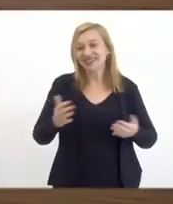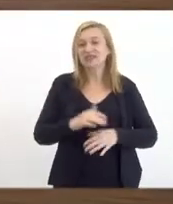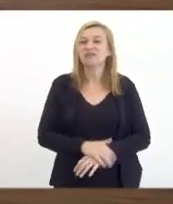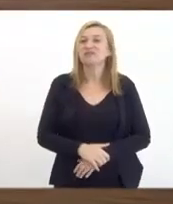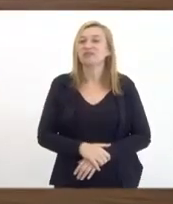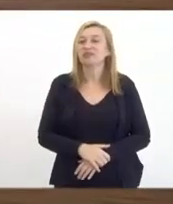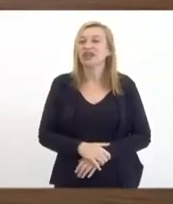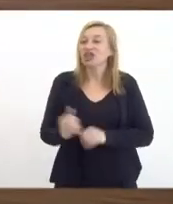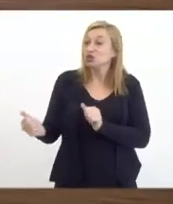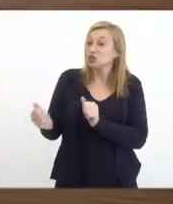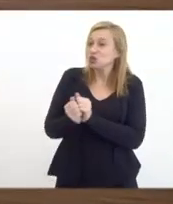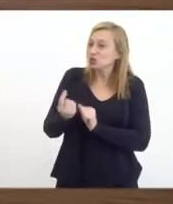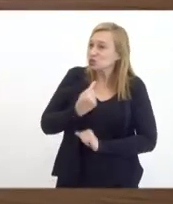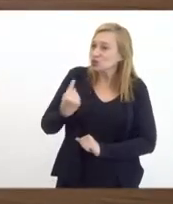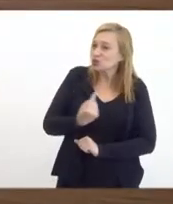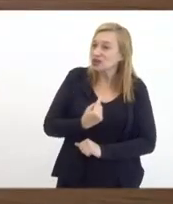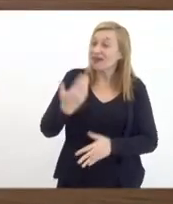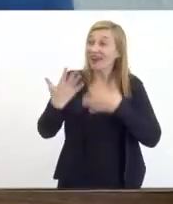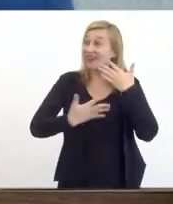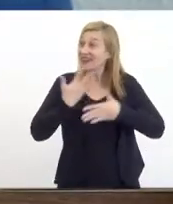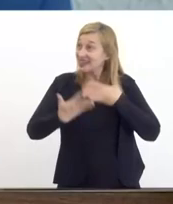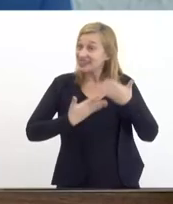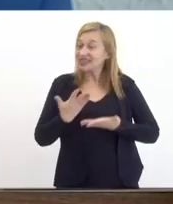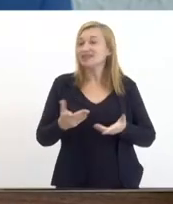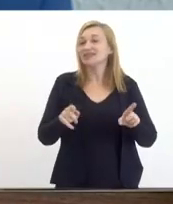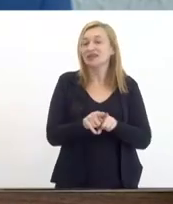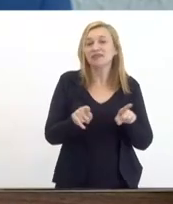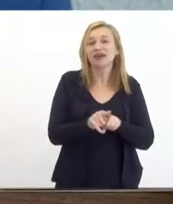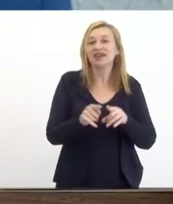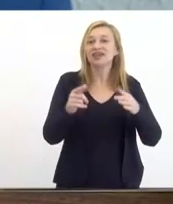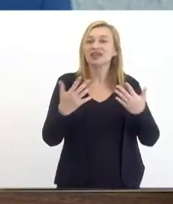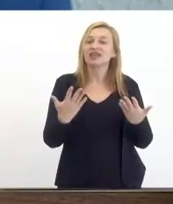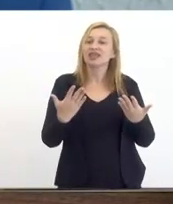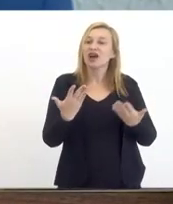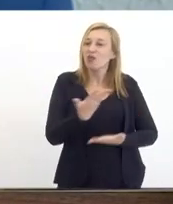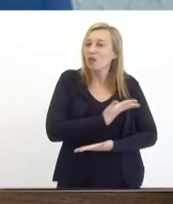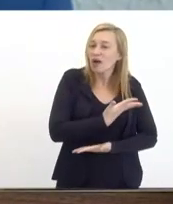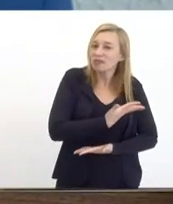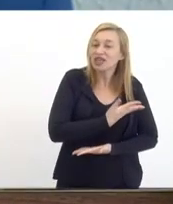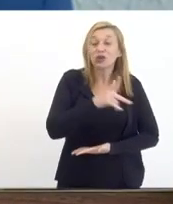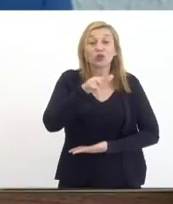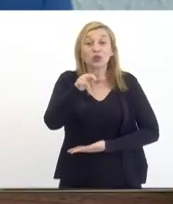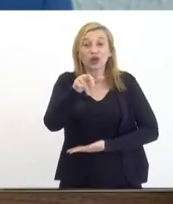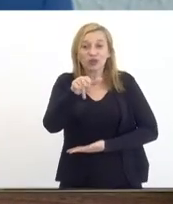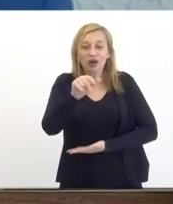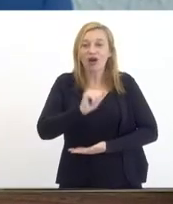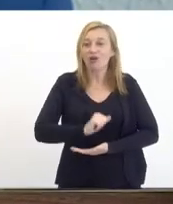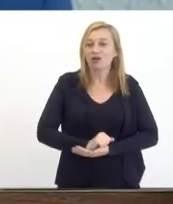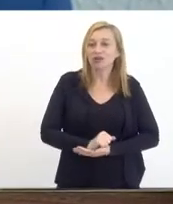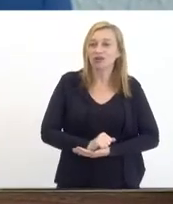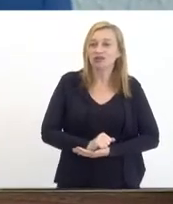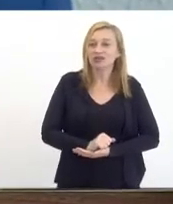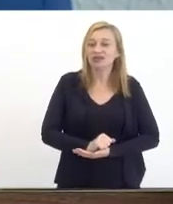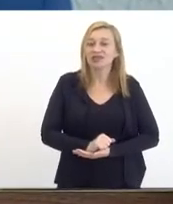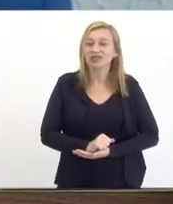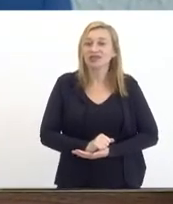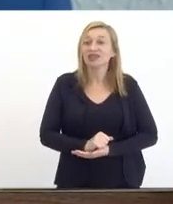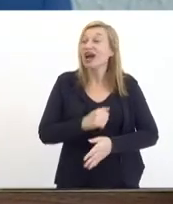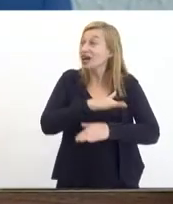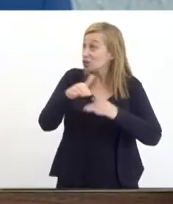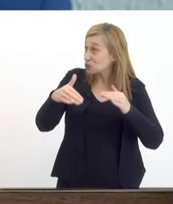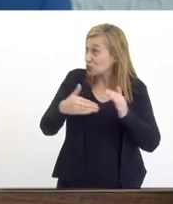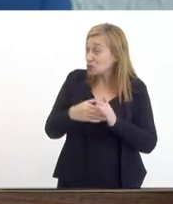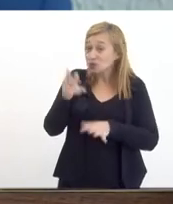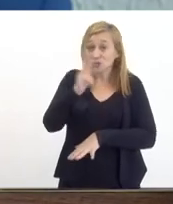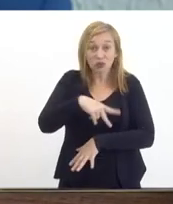tê-lo conosco é um prazer cumprimento também ao meu amigo meu irmão e cumprimentando ele cumprimento todos